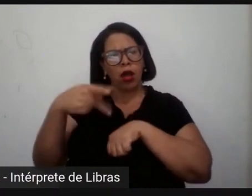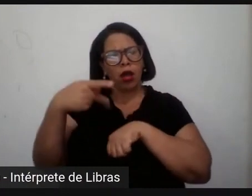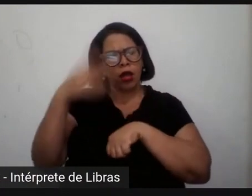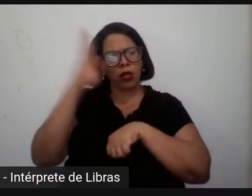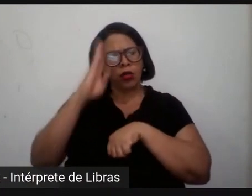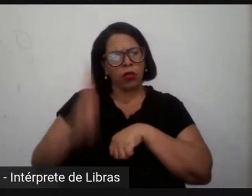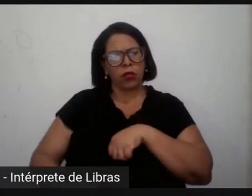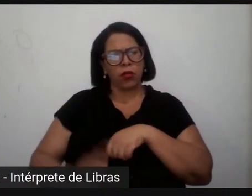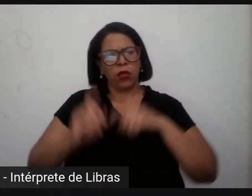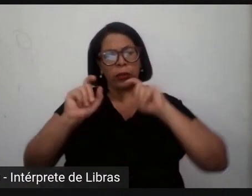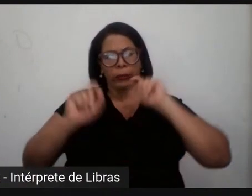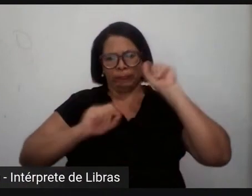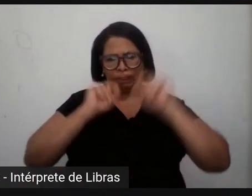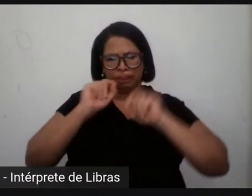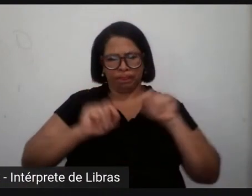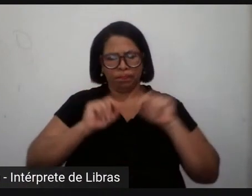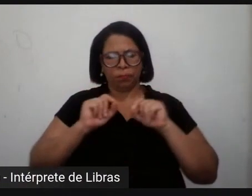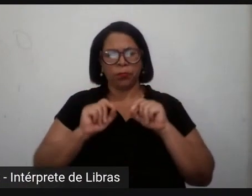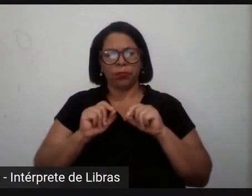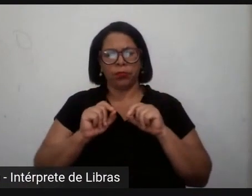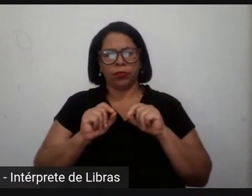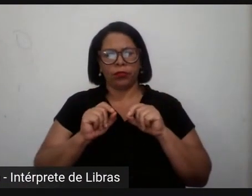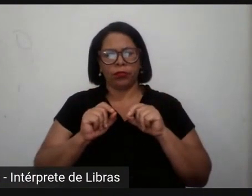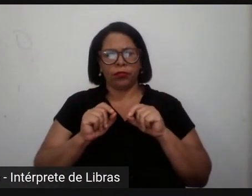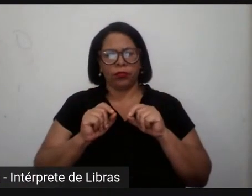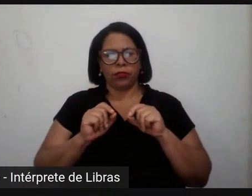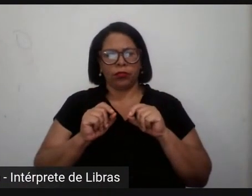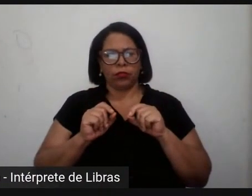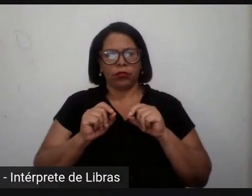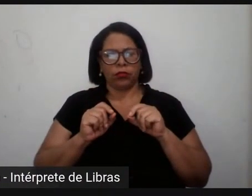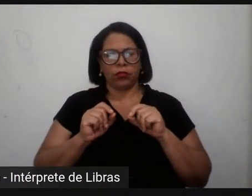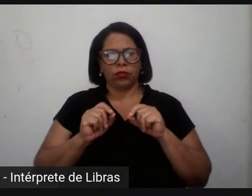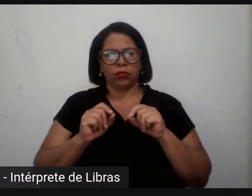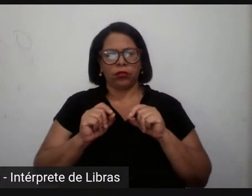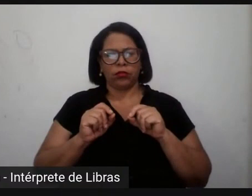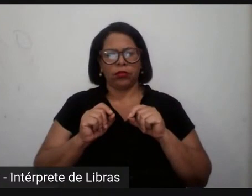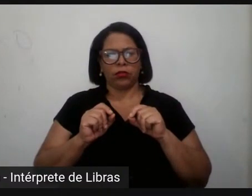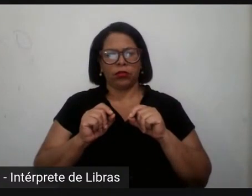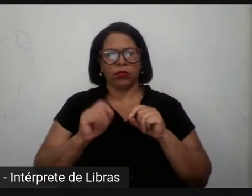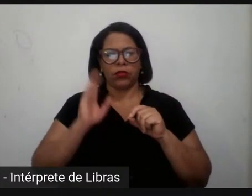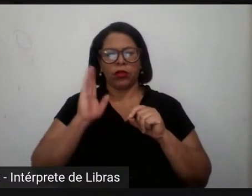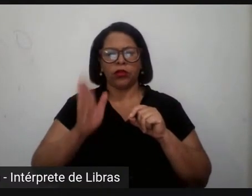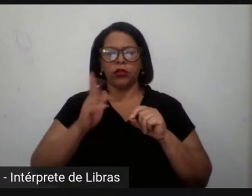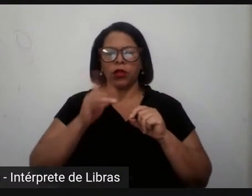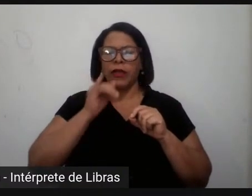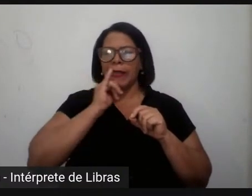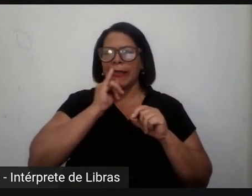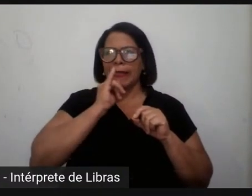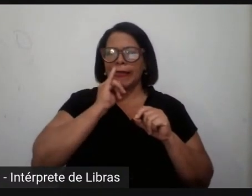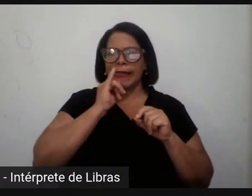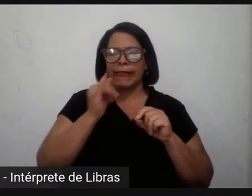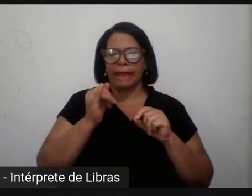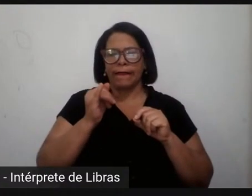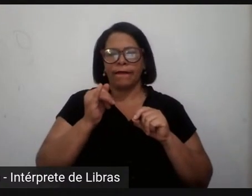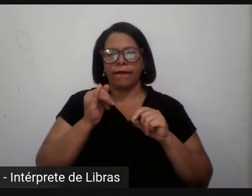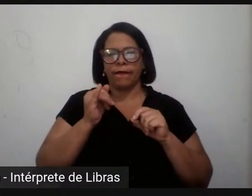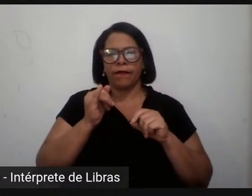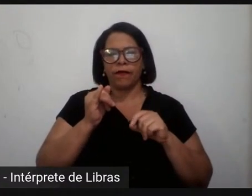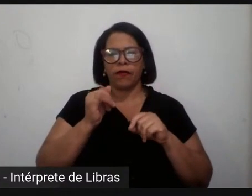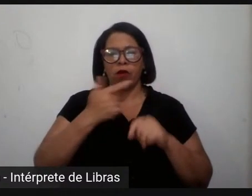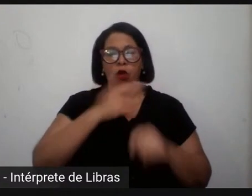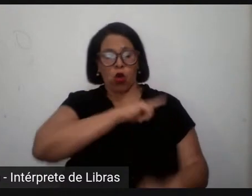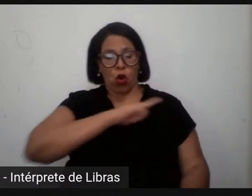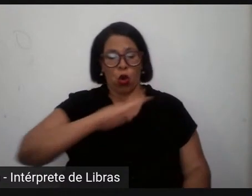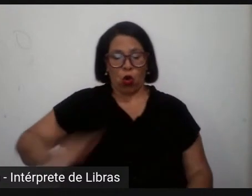segmentação que se faz entre o Estado e o